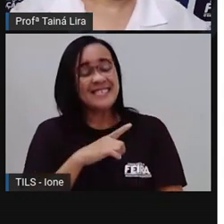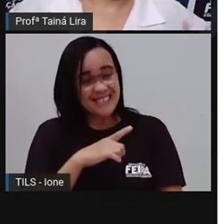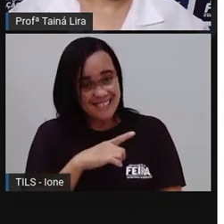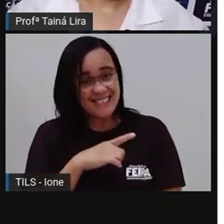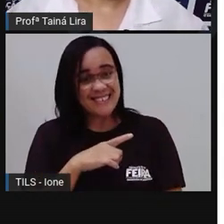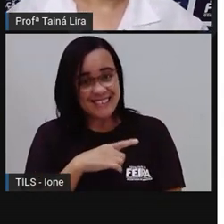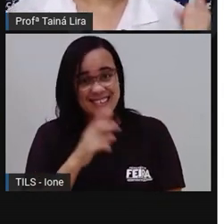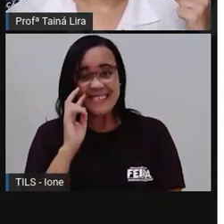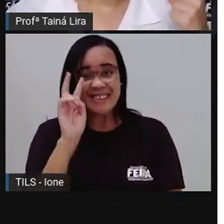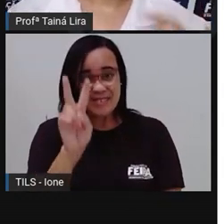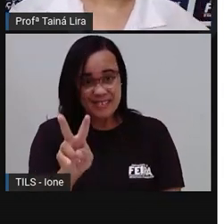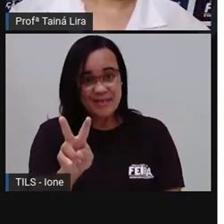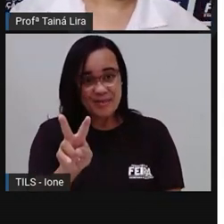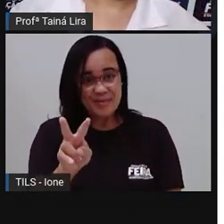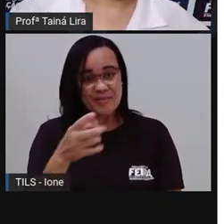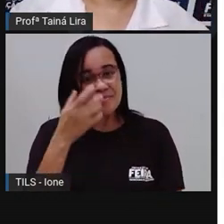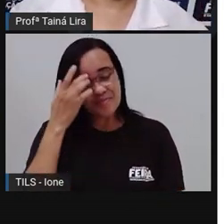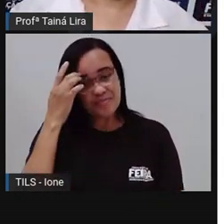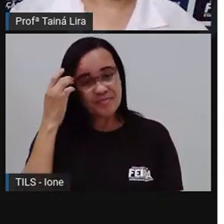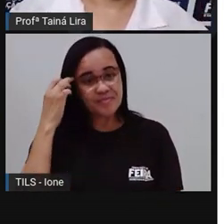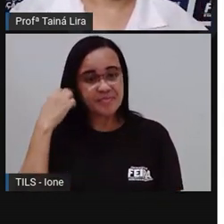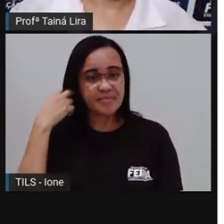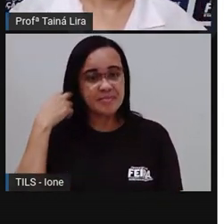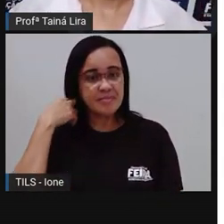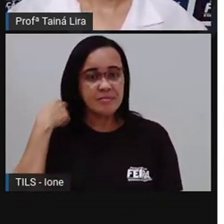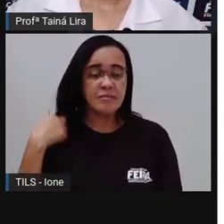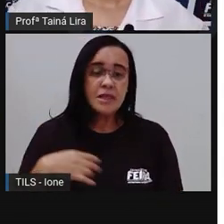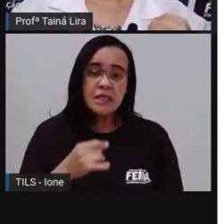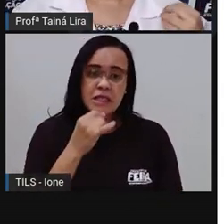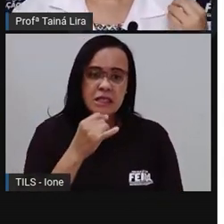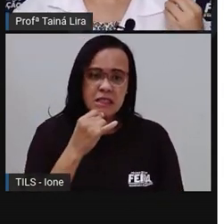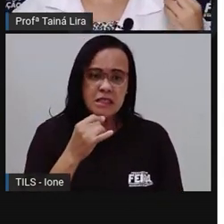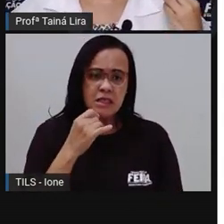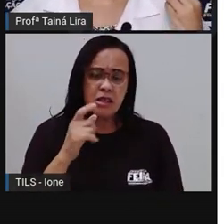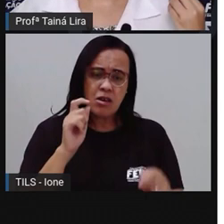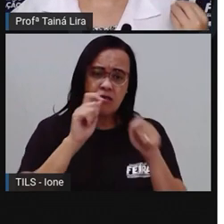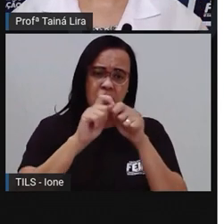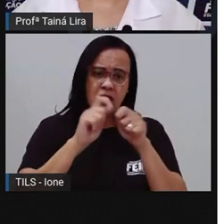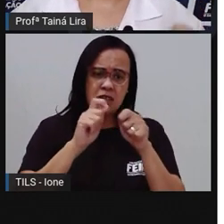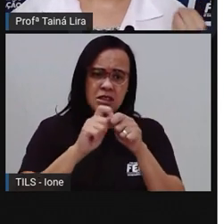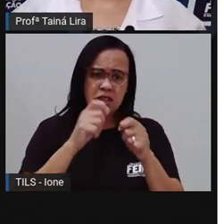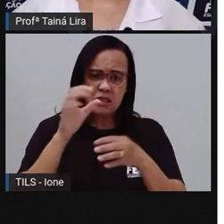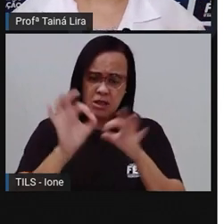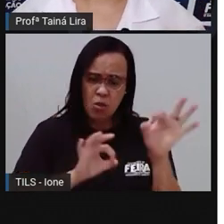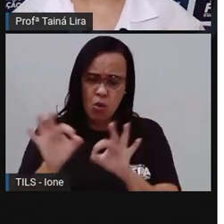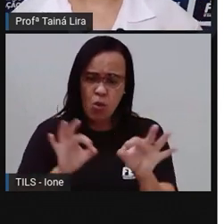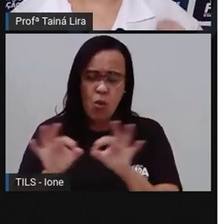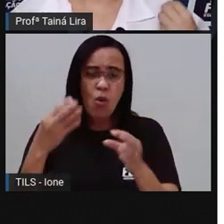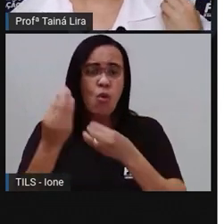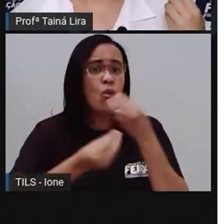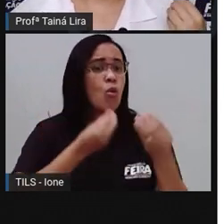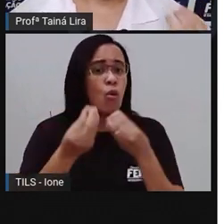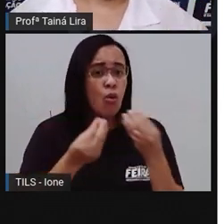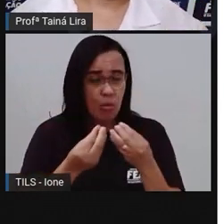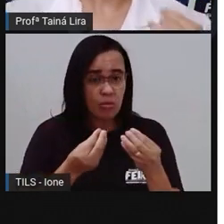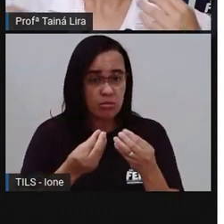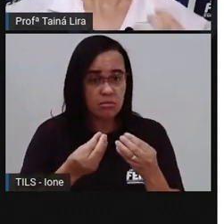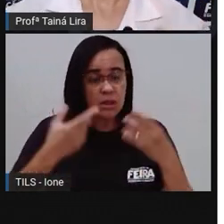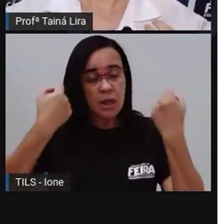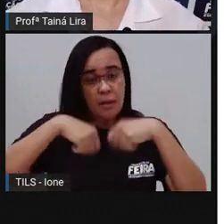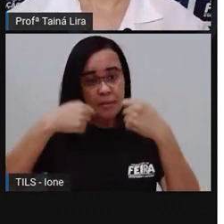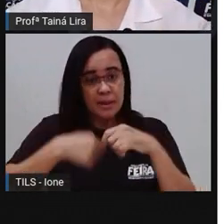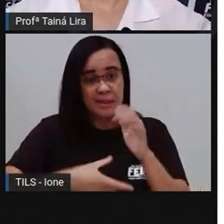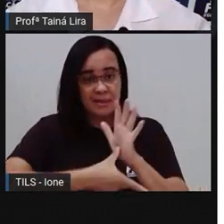Olha lá, o modo de fazer aí do nosso texto, recordar a estrutura do texto, Então, a gente precisa lembrar, né,